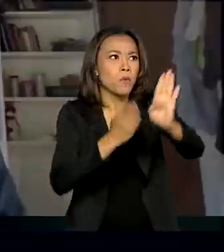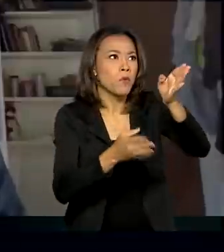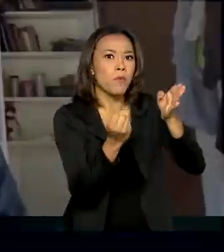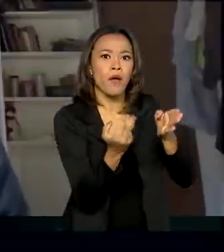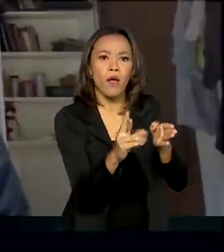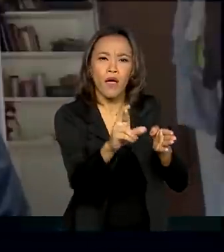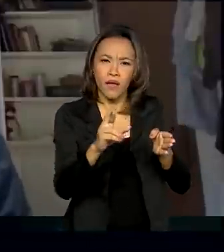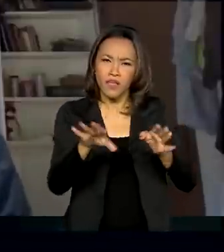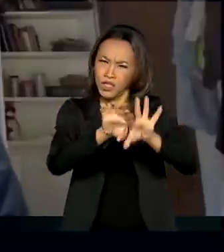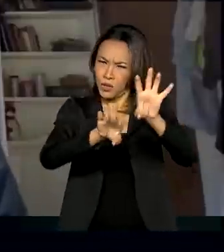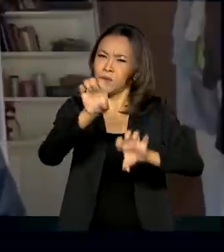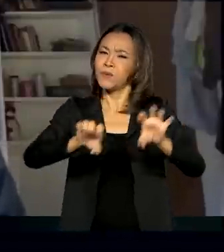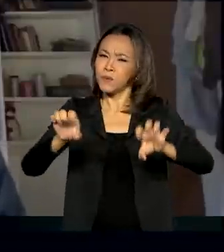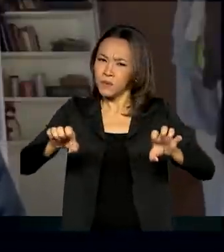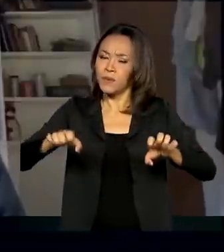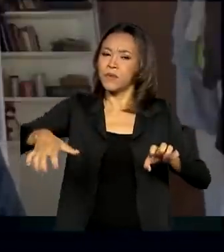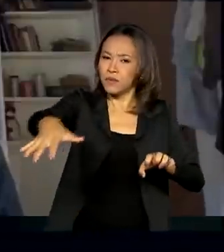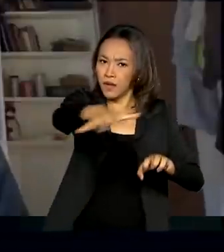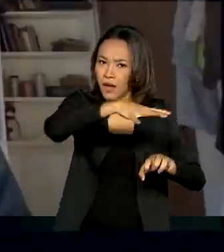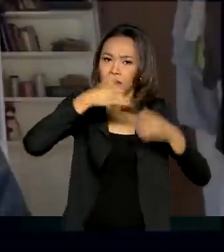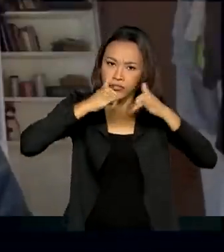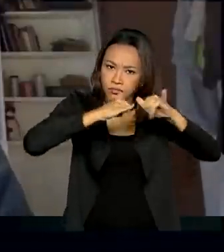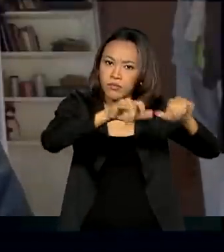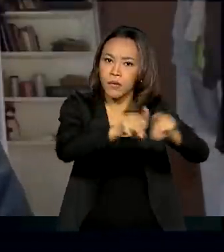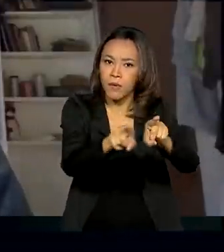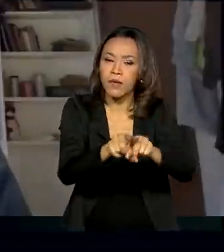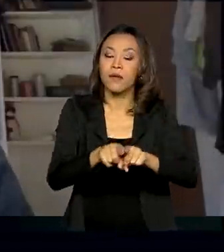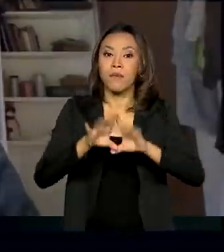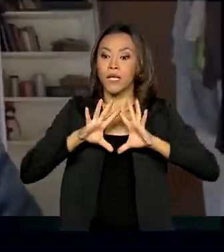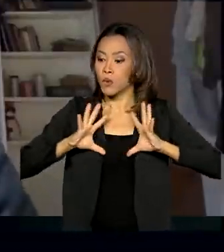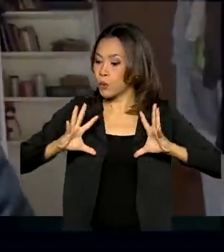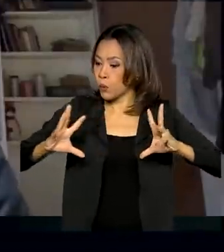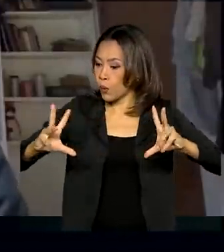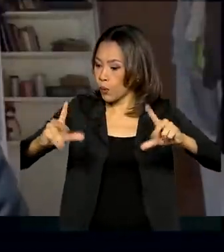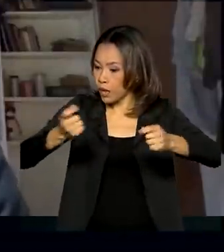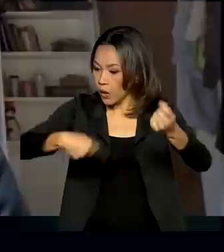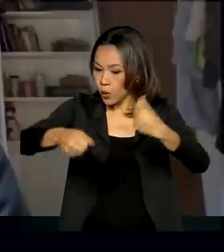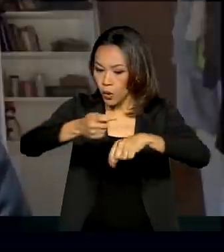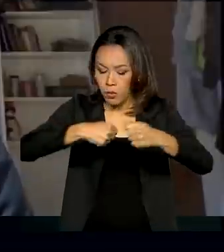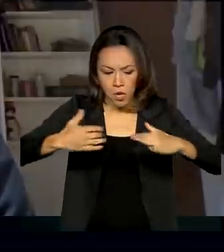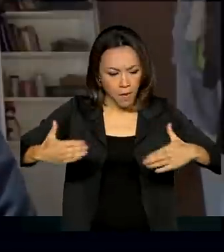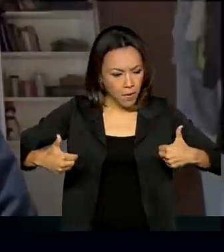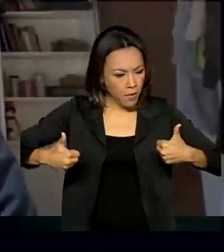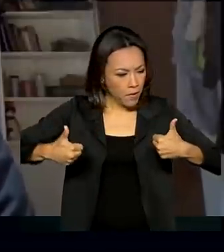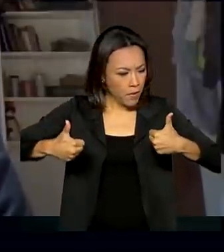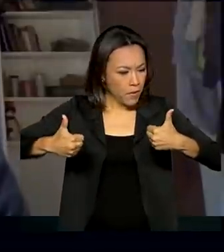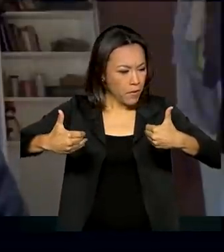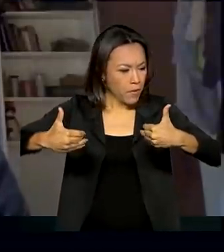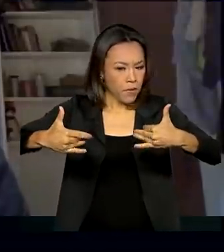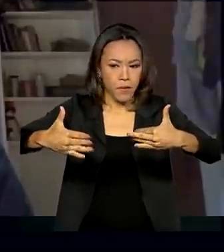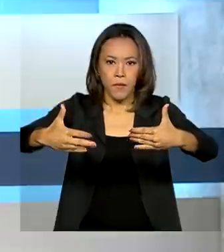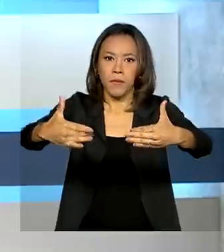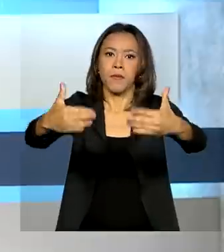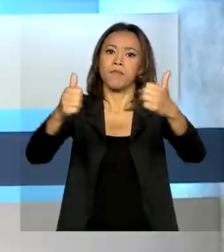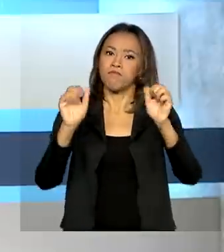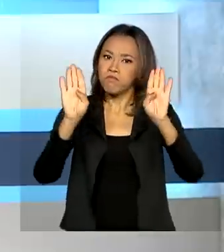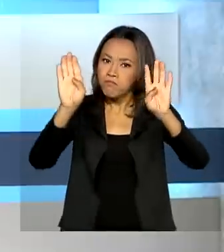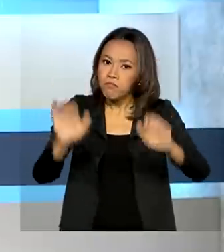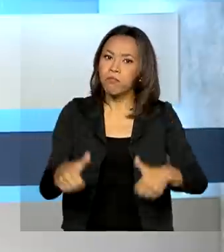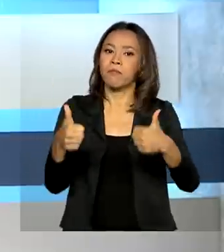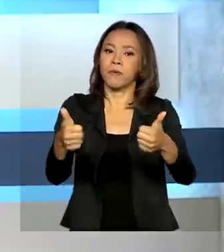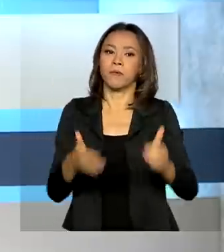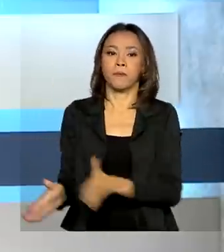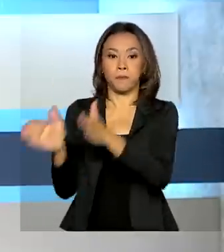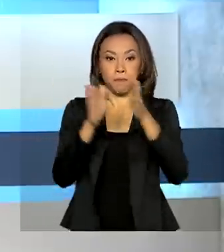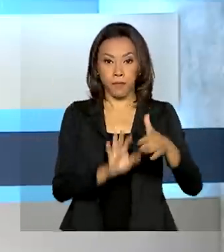infraestrutura de modo geral, às vezes setor elétrico, para que toda a economia funcione de uma maneira muito fluida. A